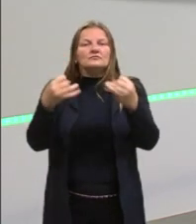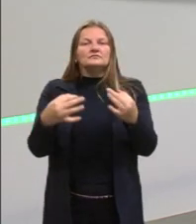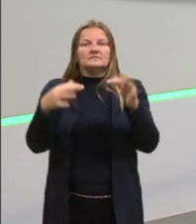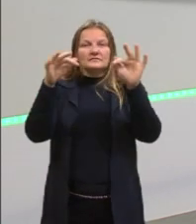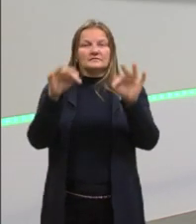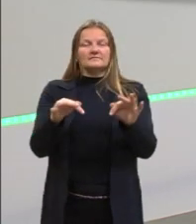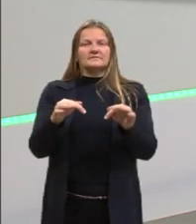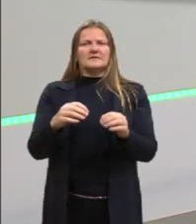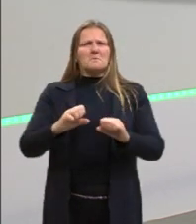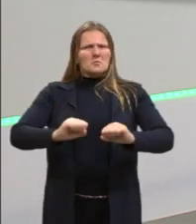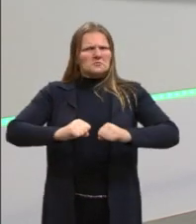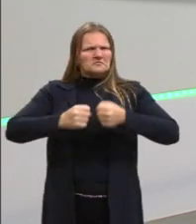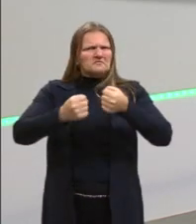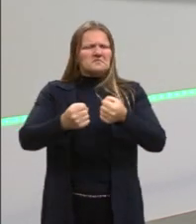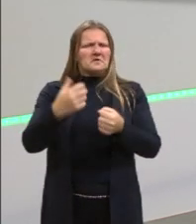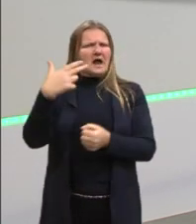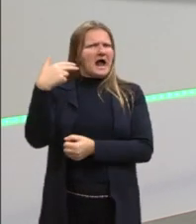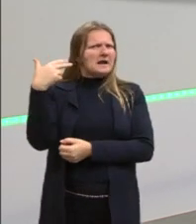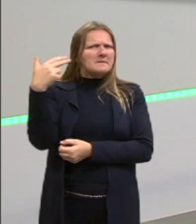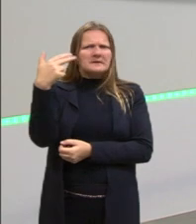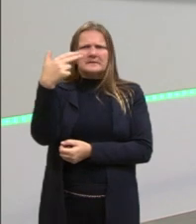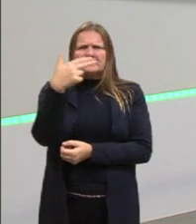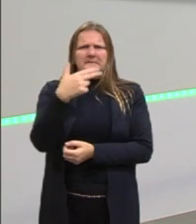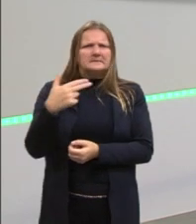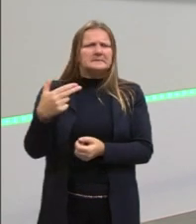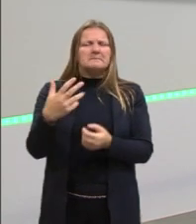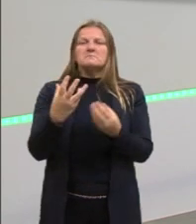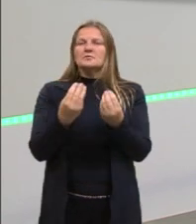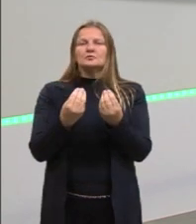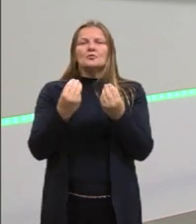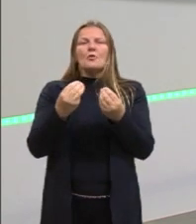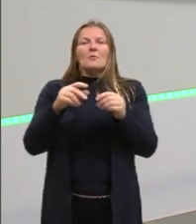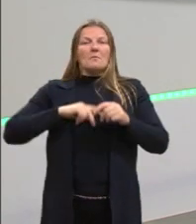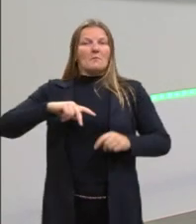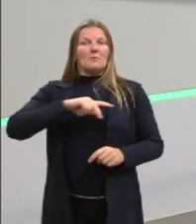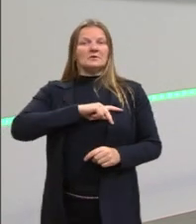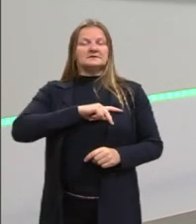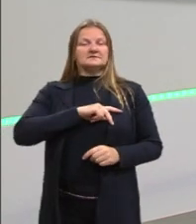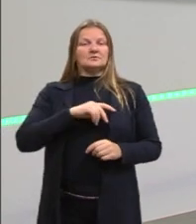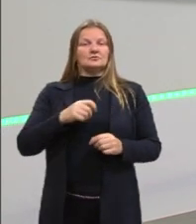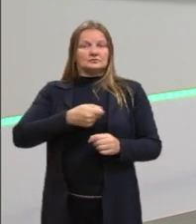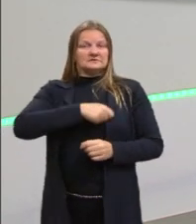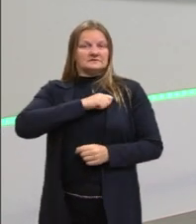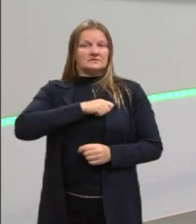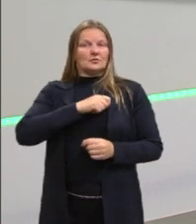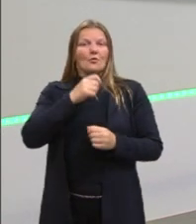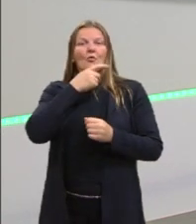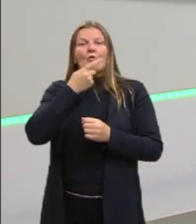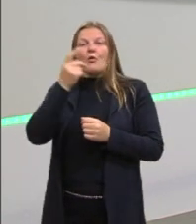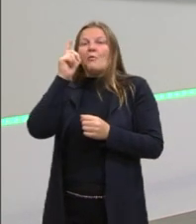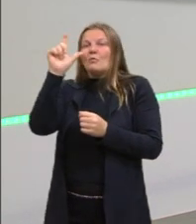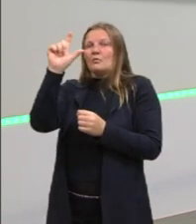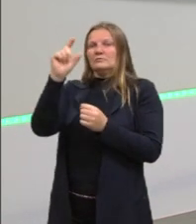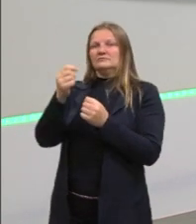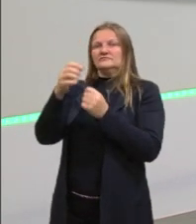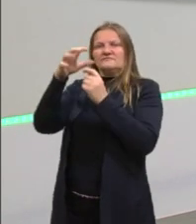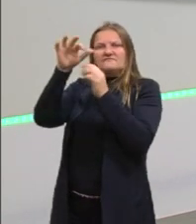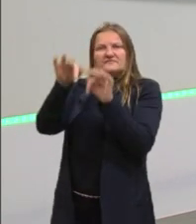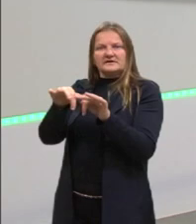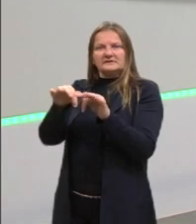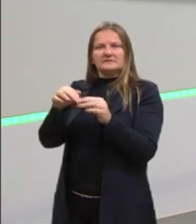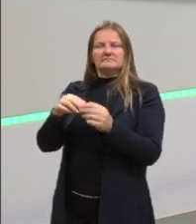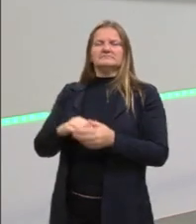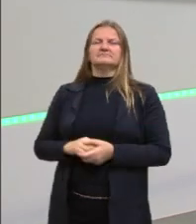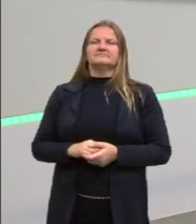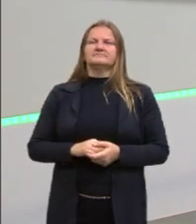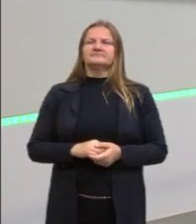força, tantas armas, como é que conseguiram, como é que a população civil conseguiu dar um fim a essa ditadura? Aqui,